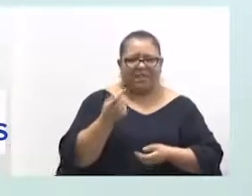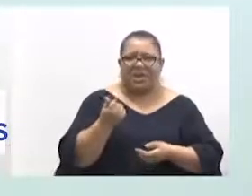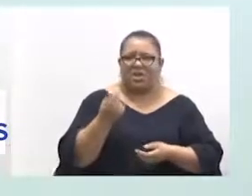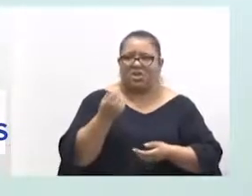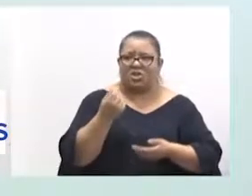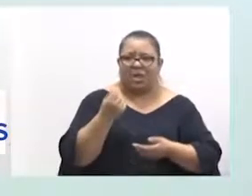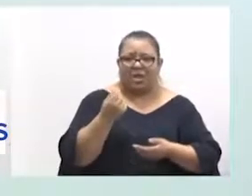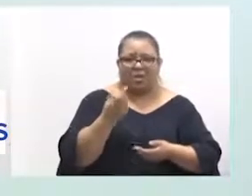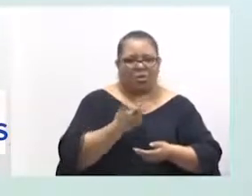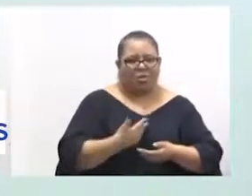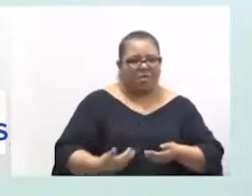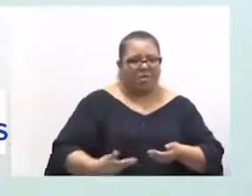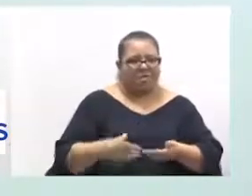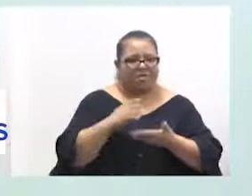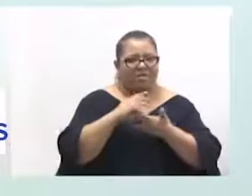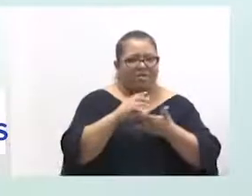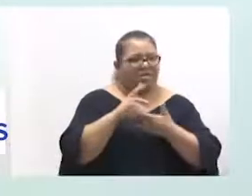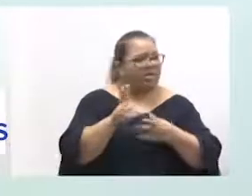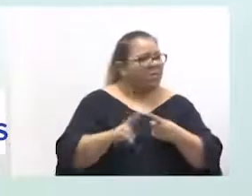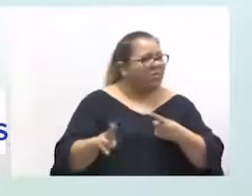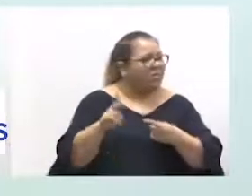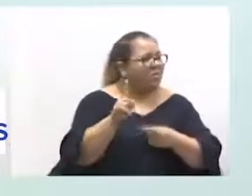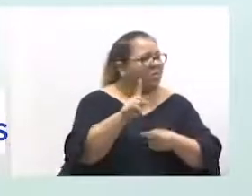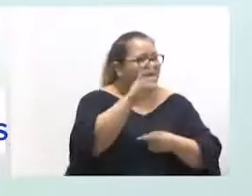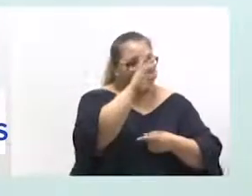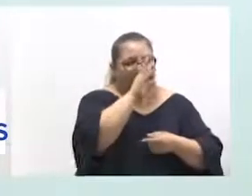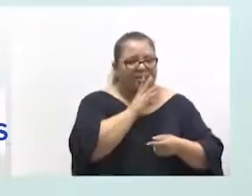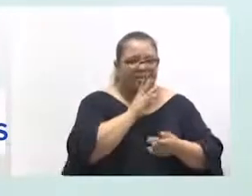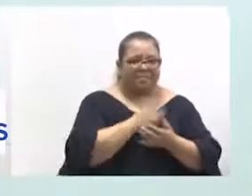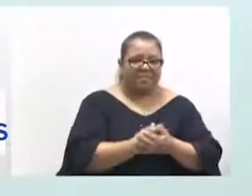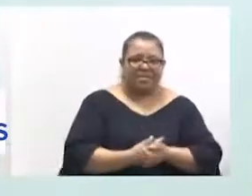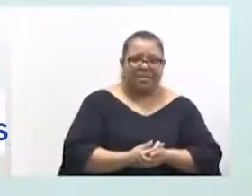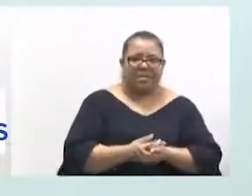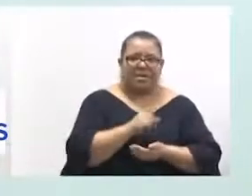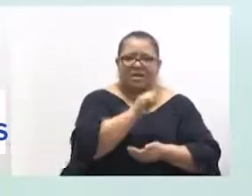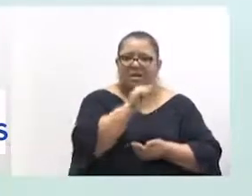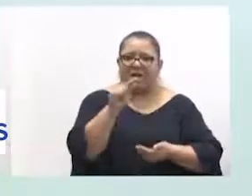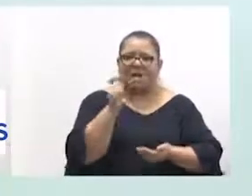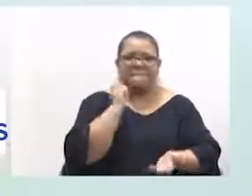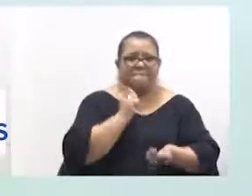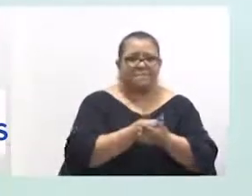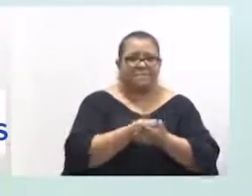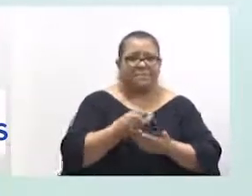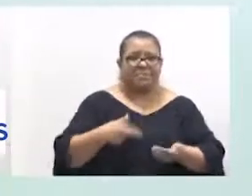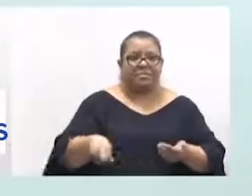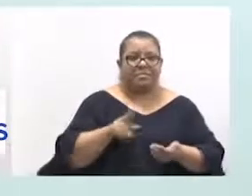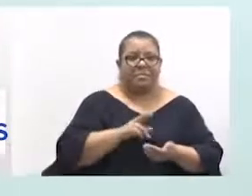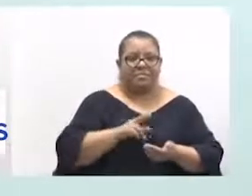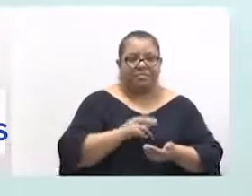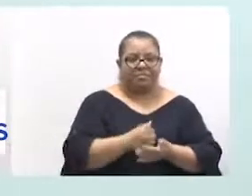público que está saindo, não é de graça. Alguém está pagando essa conta e quem paga somos nós.